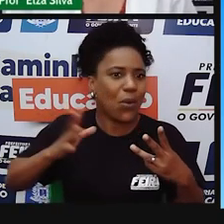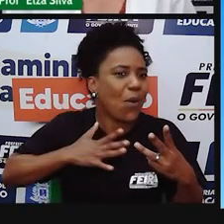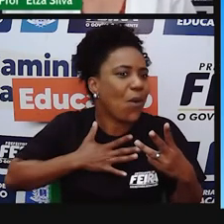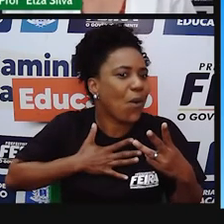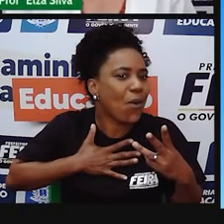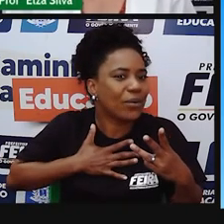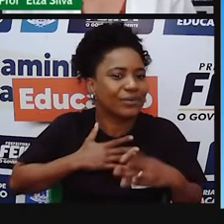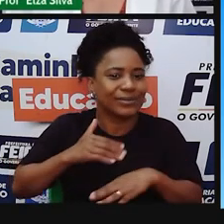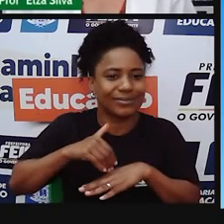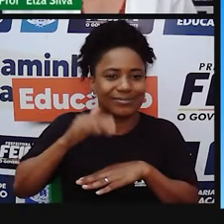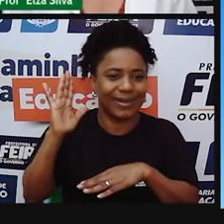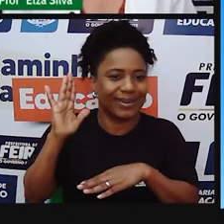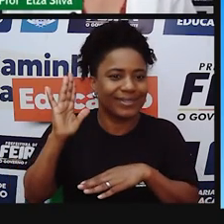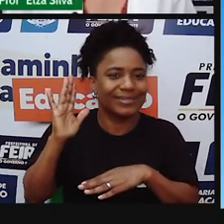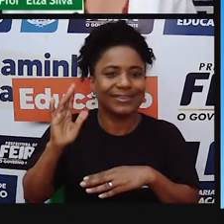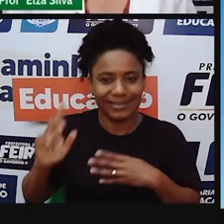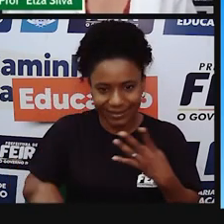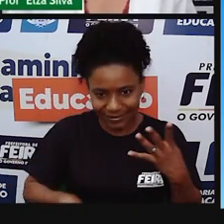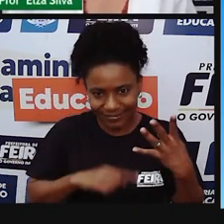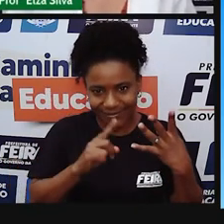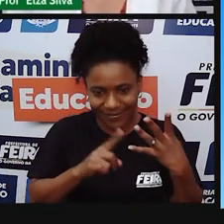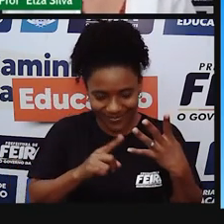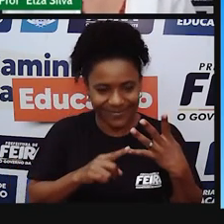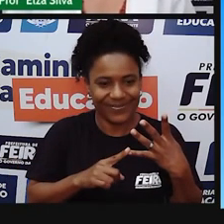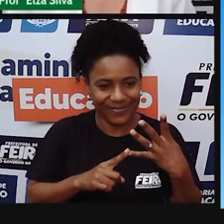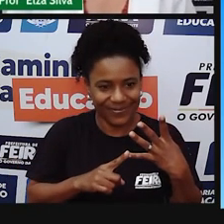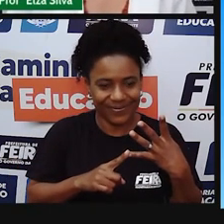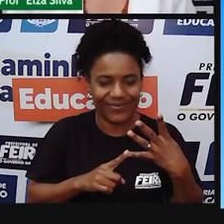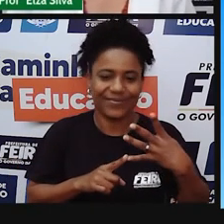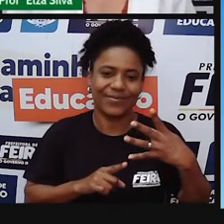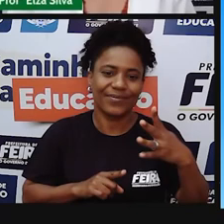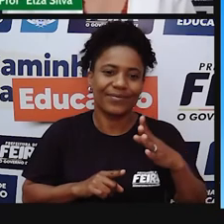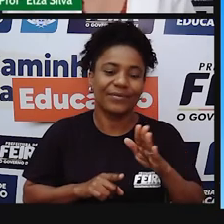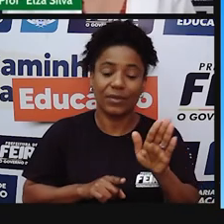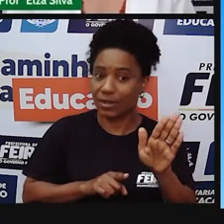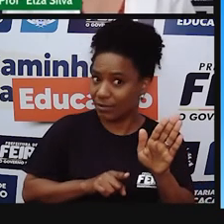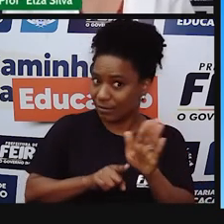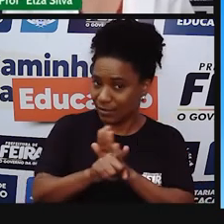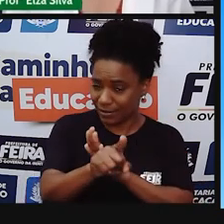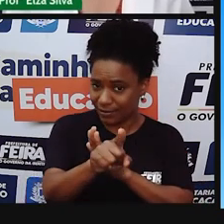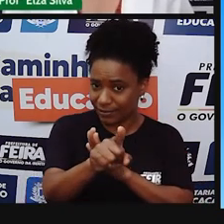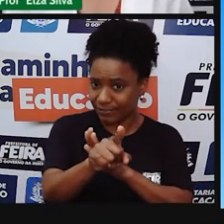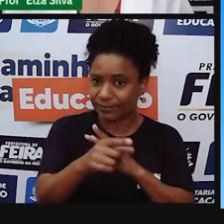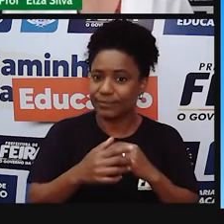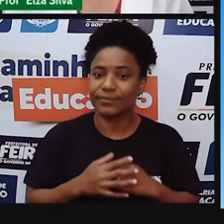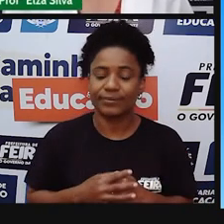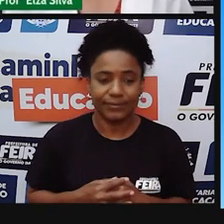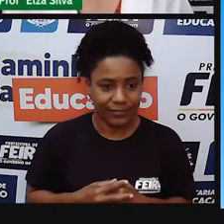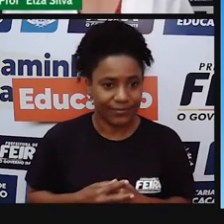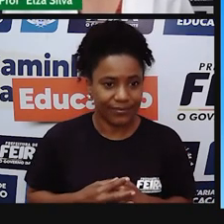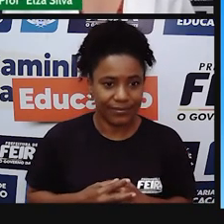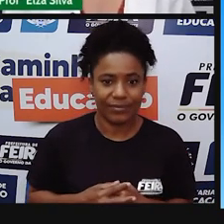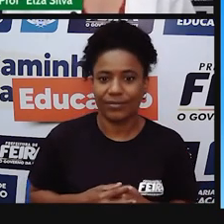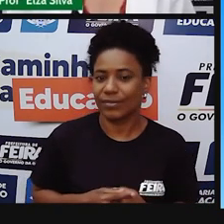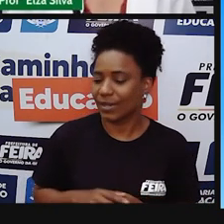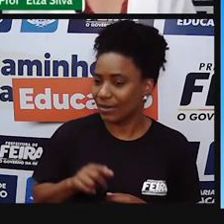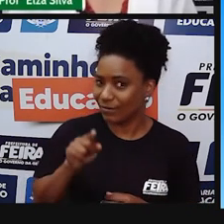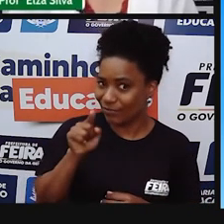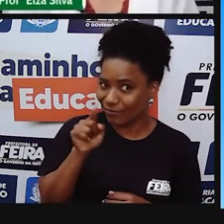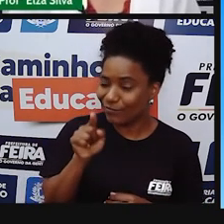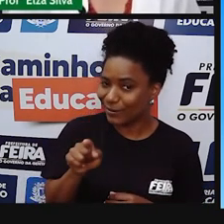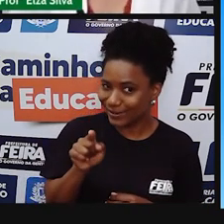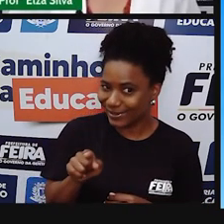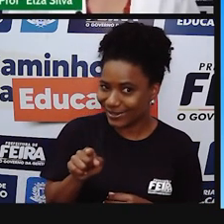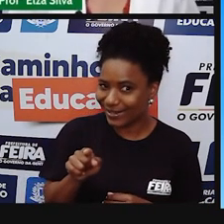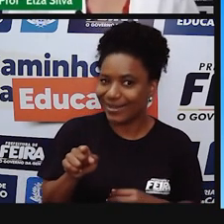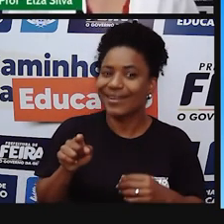favorito? Are you a digital native or a digital immigrant? Você é